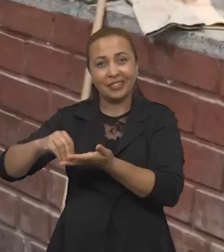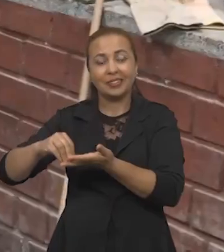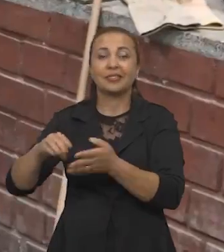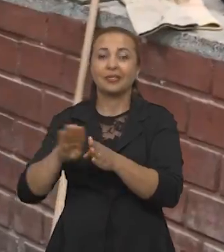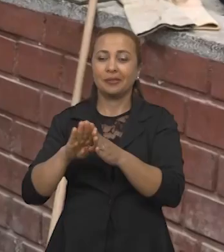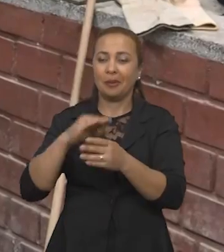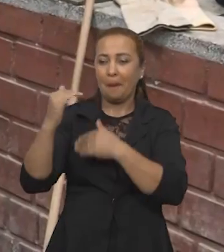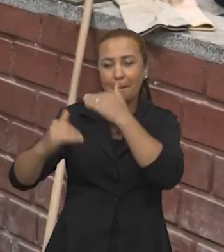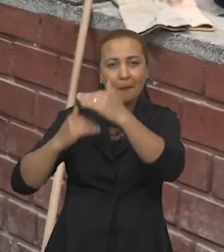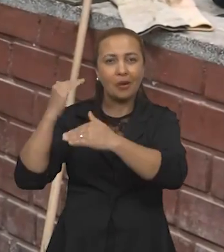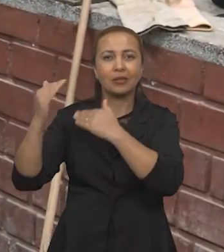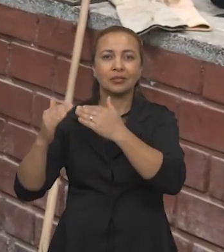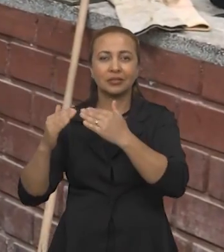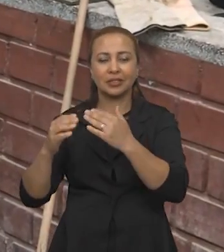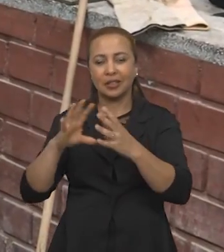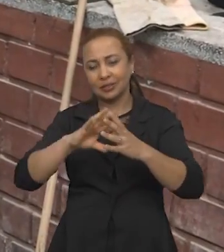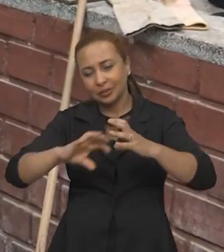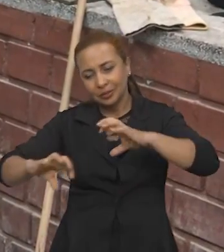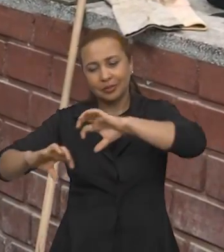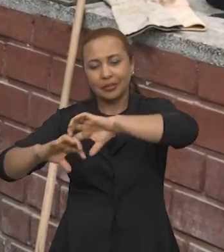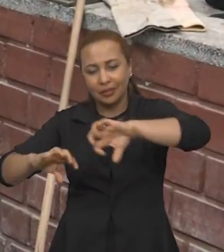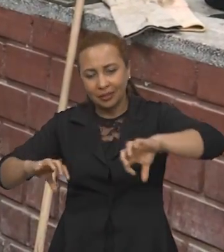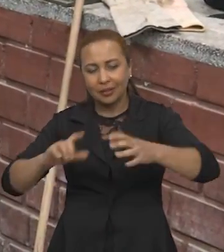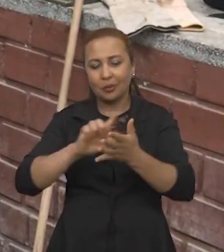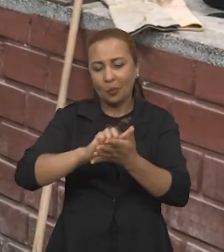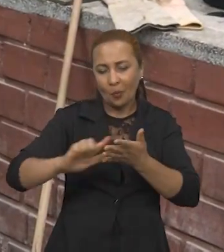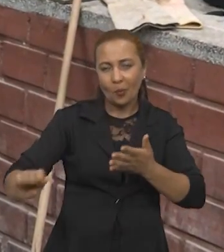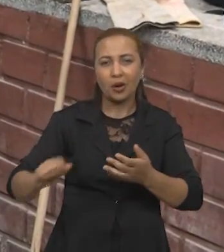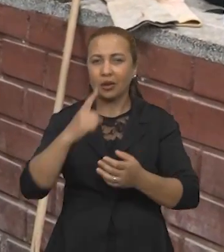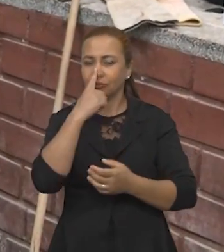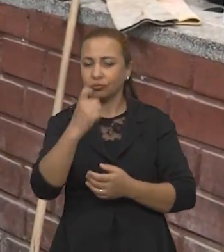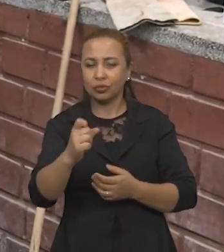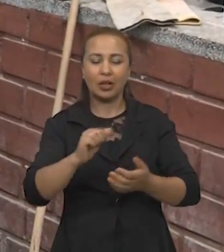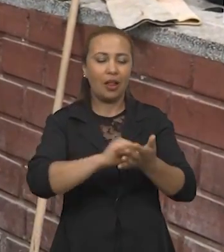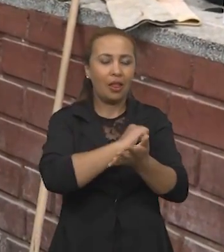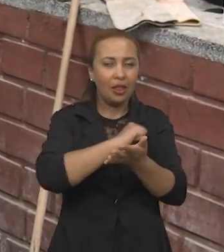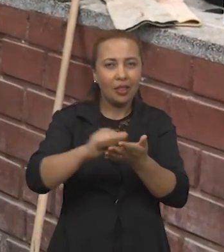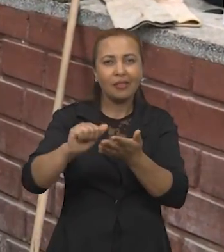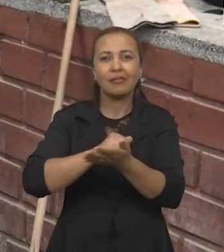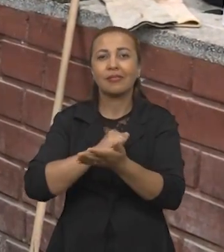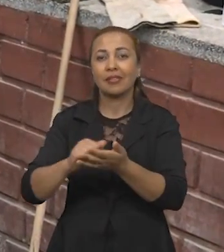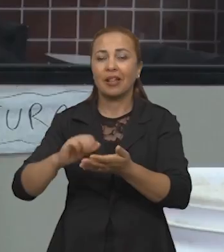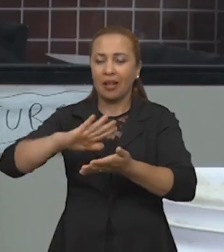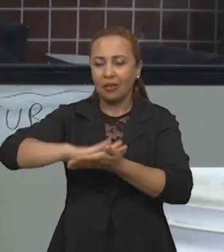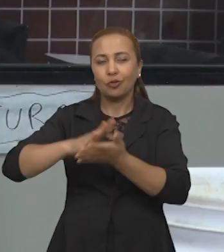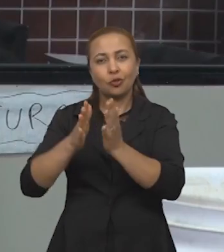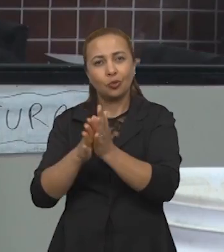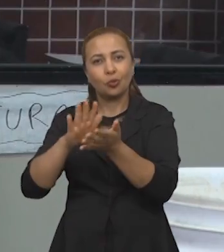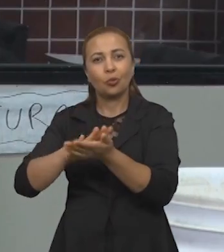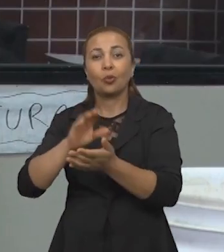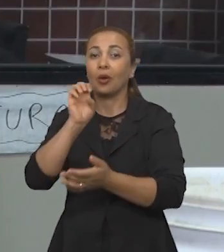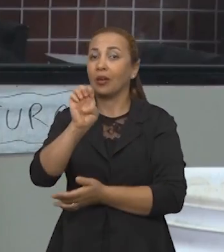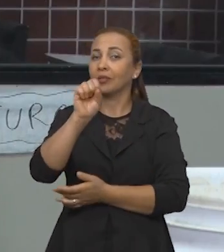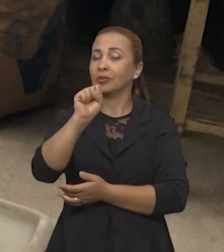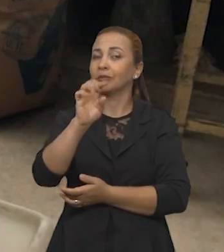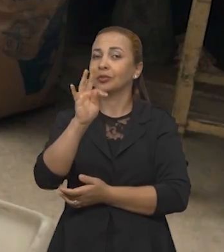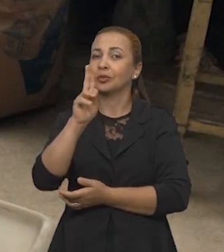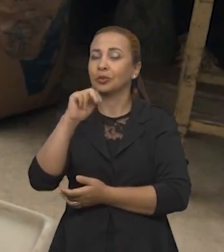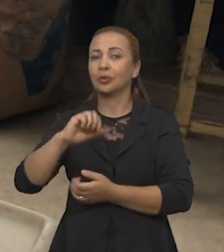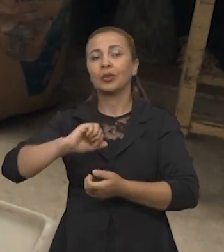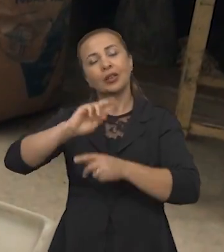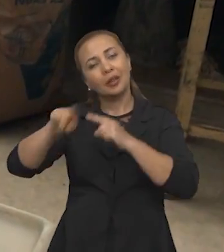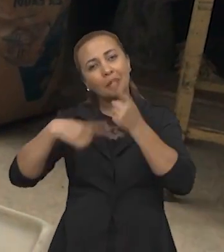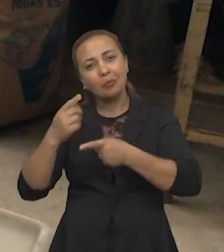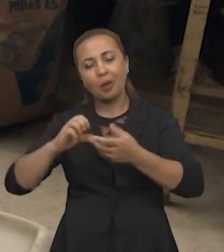Deus, passamos por um processo de triagem para tirar as impurezas, resto de lixo, lavagem. A gente secou na estufa, passou